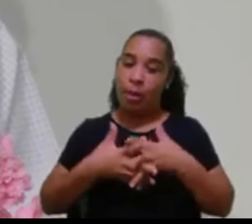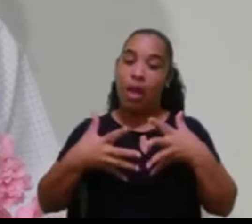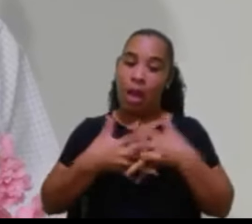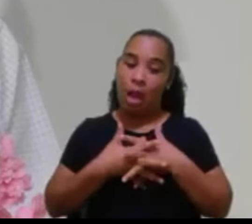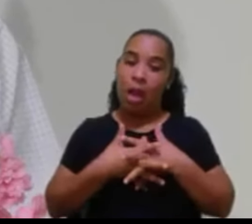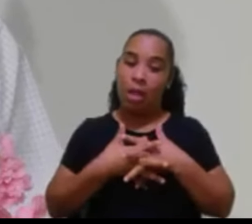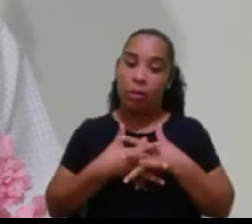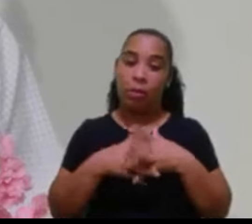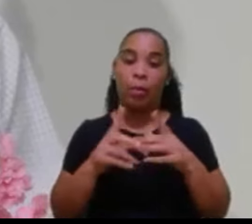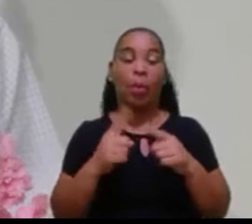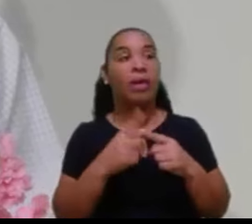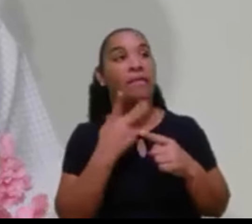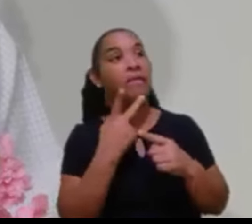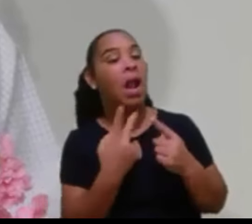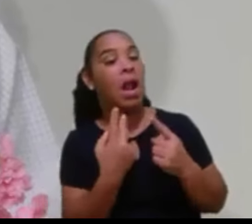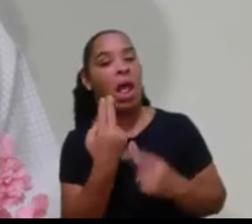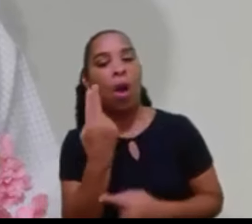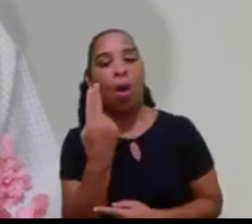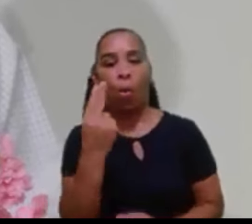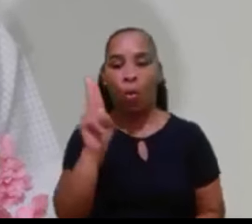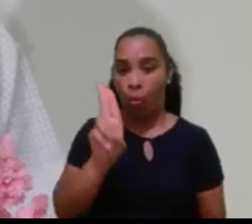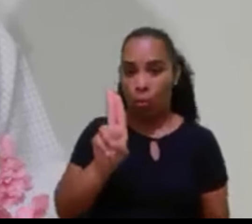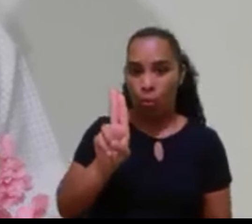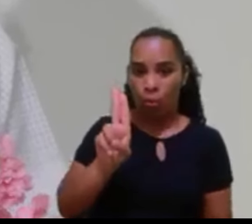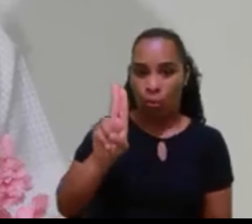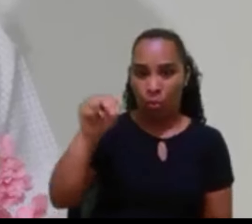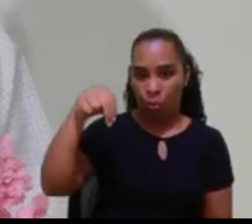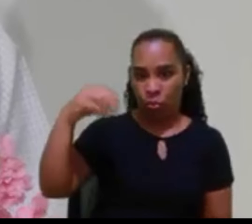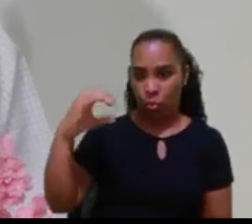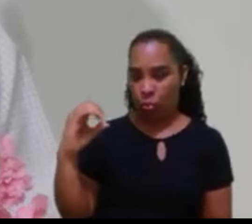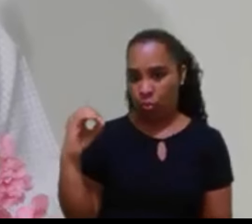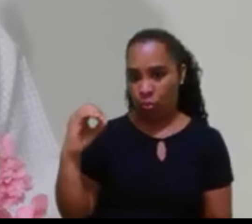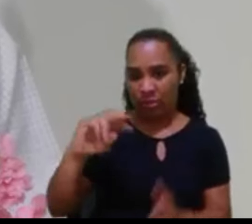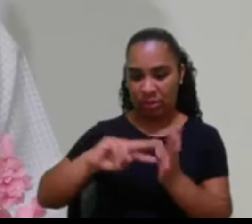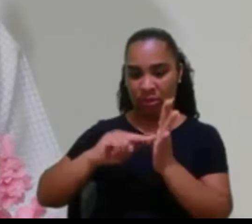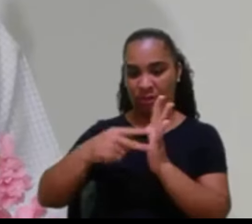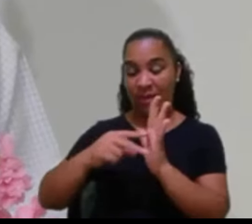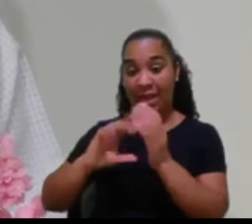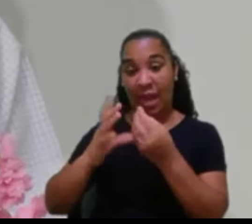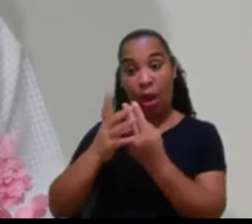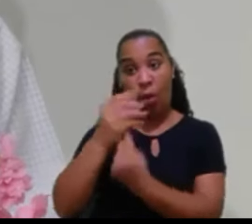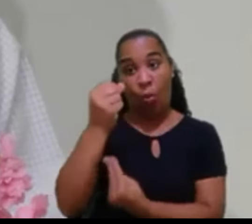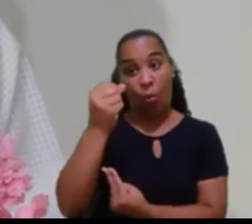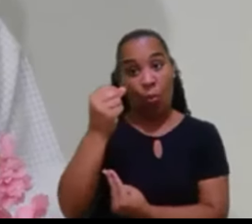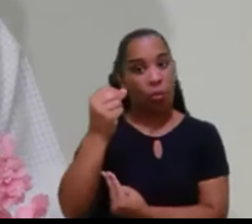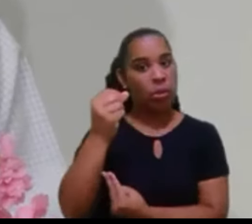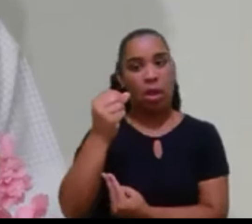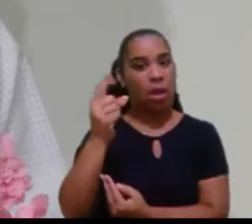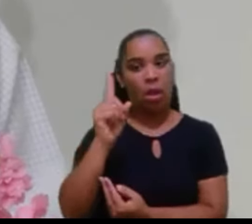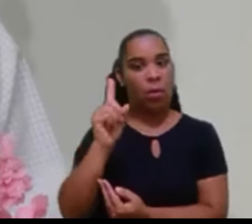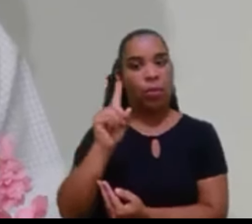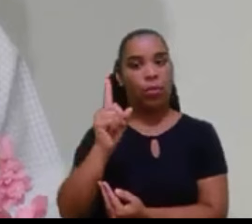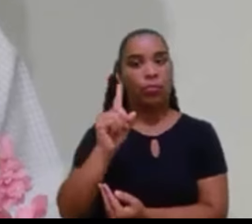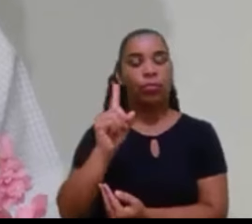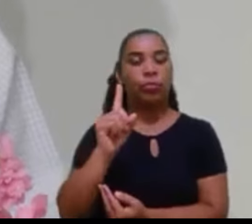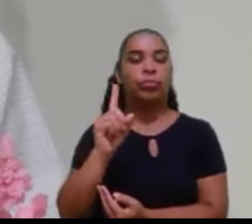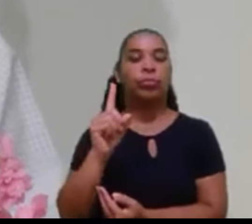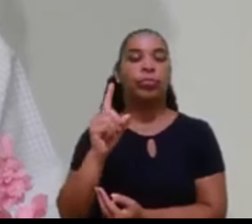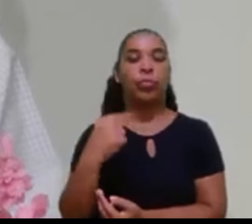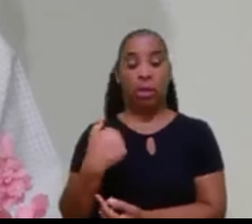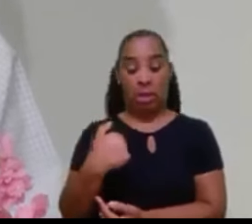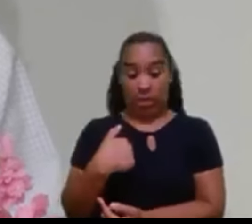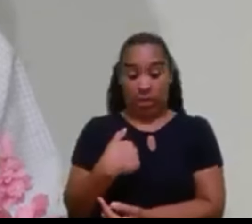quando dizemos uno, queremos dizer unidos, único. então, eu sou um